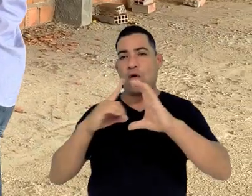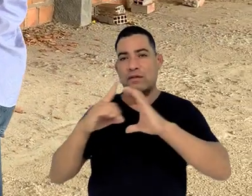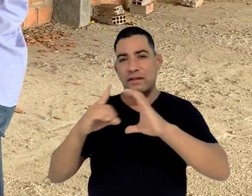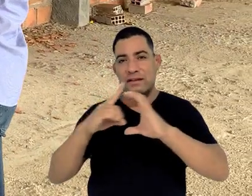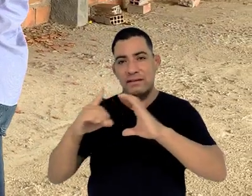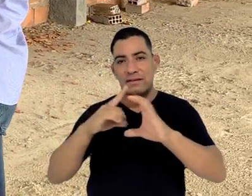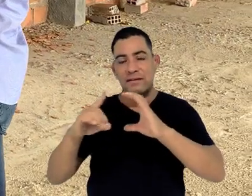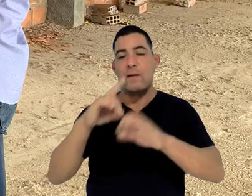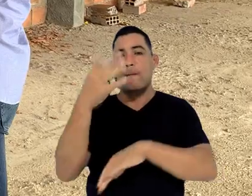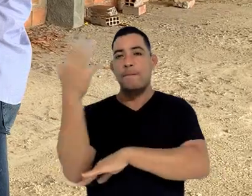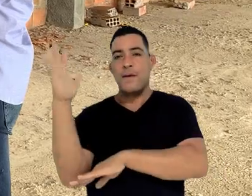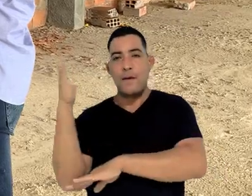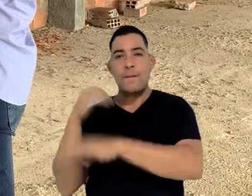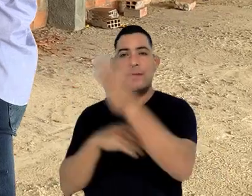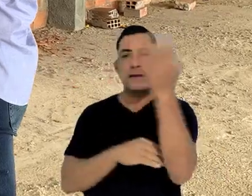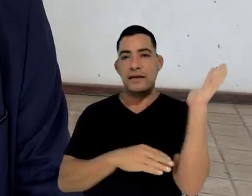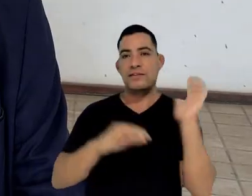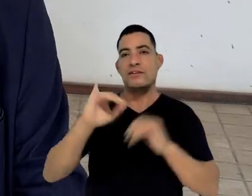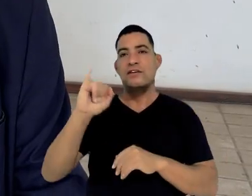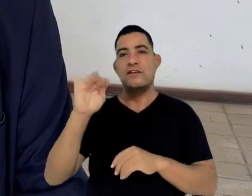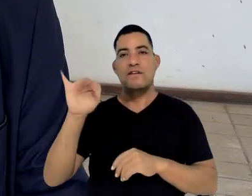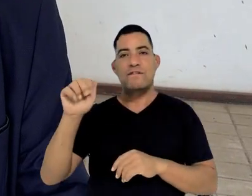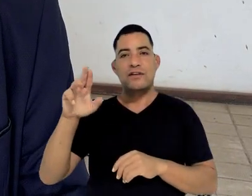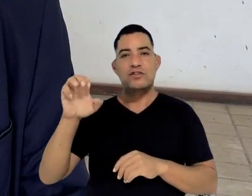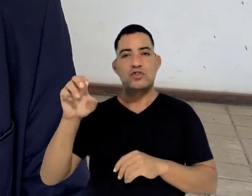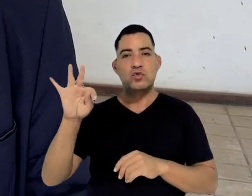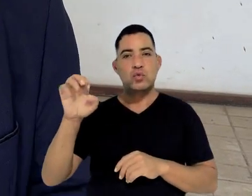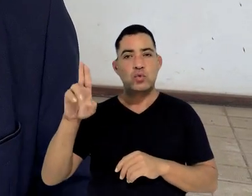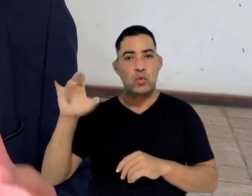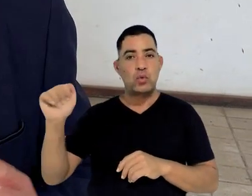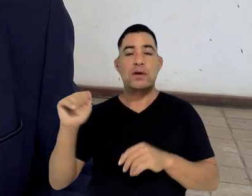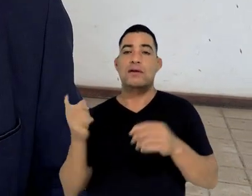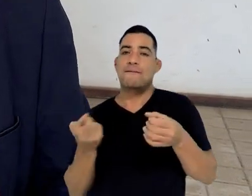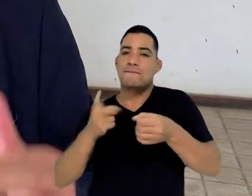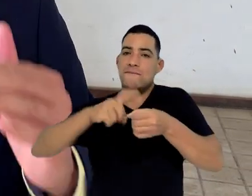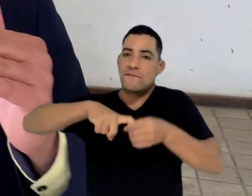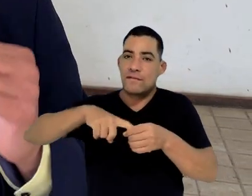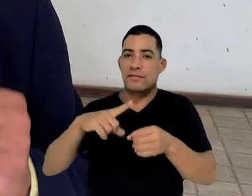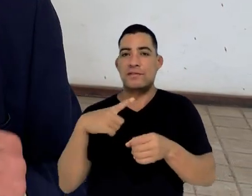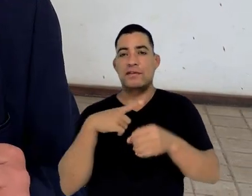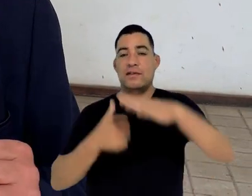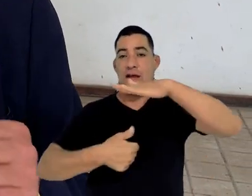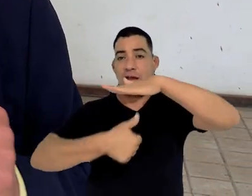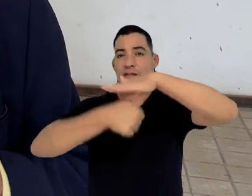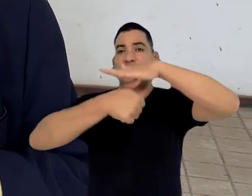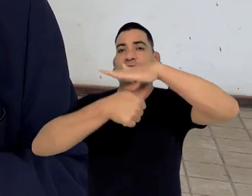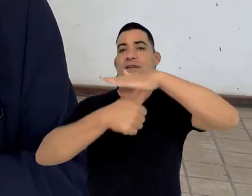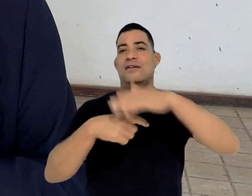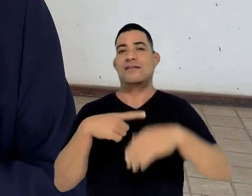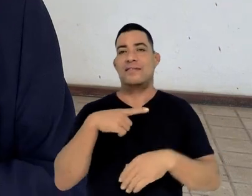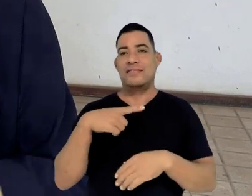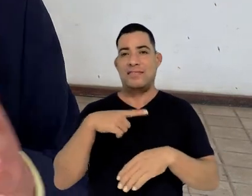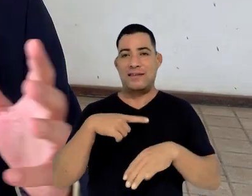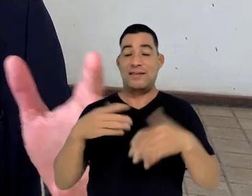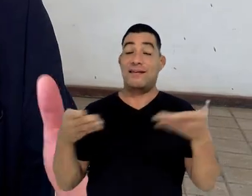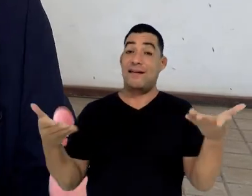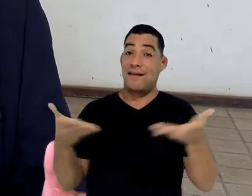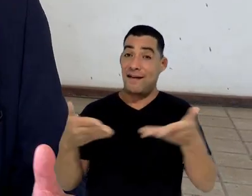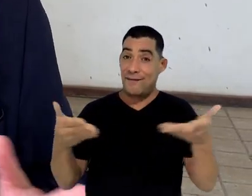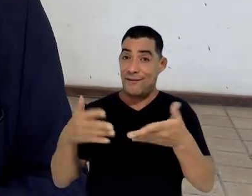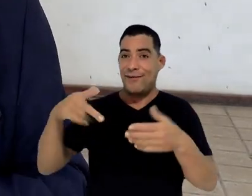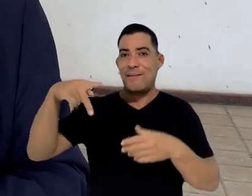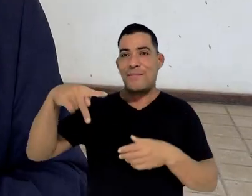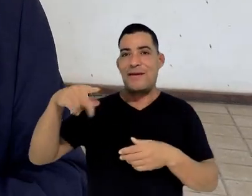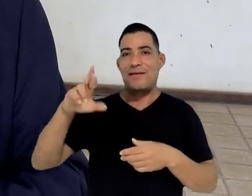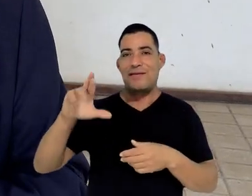infraestrutura e meio ambiente, ligada naquele momento à reitoria sendo deslocada